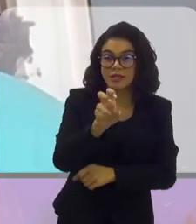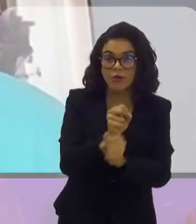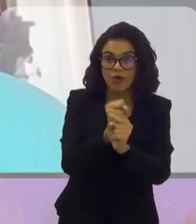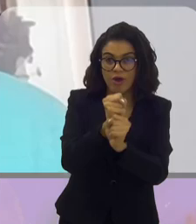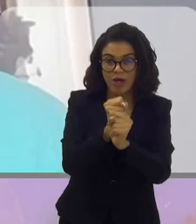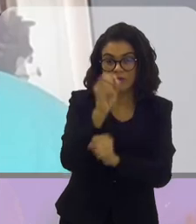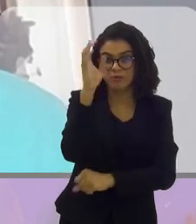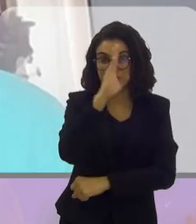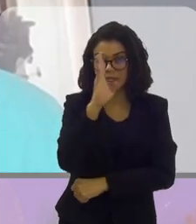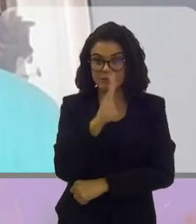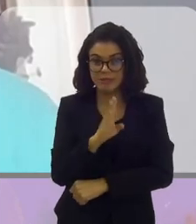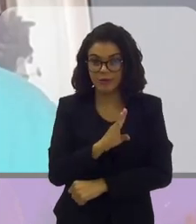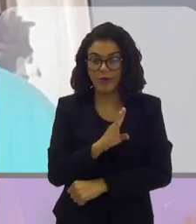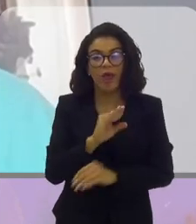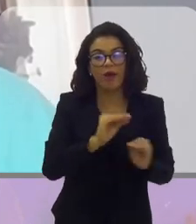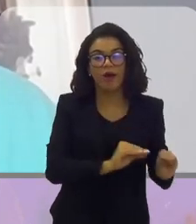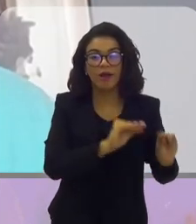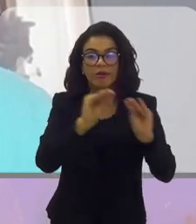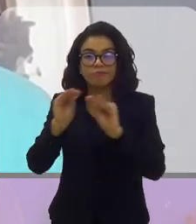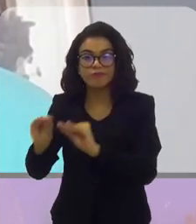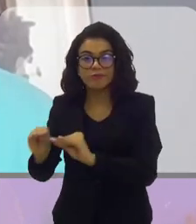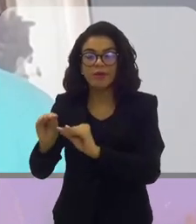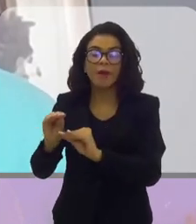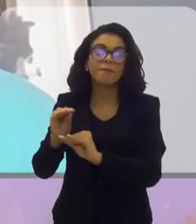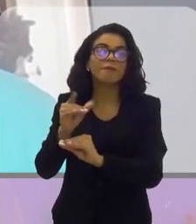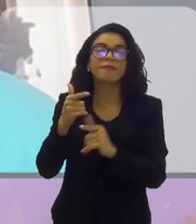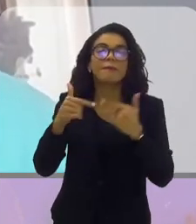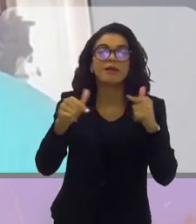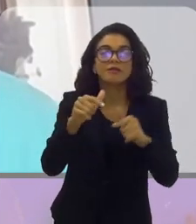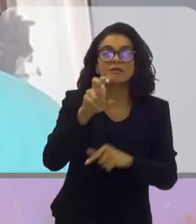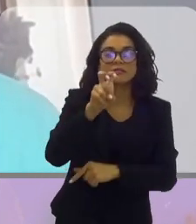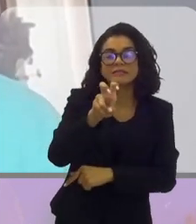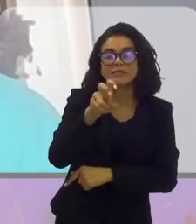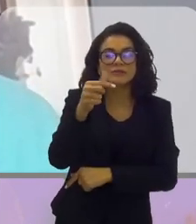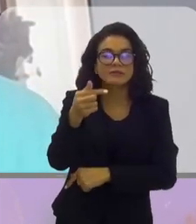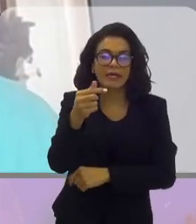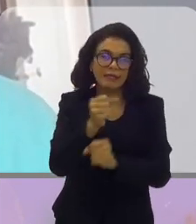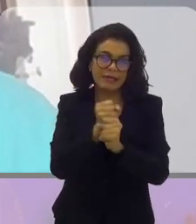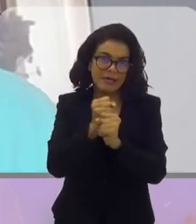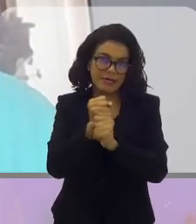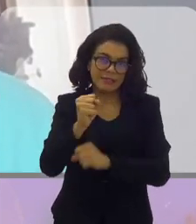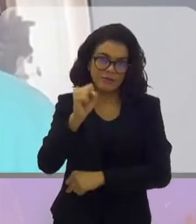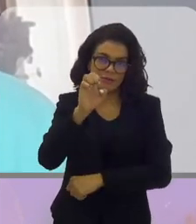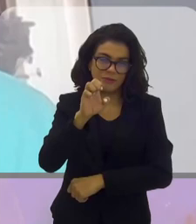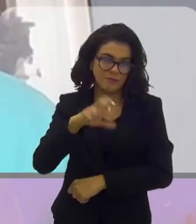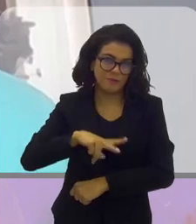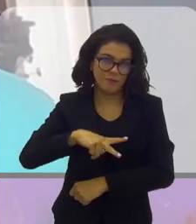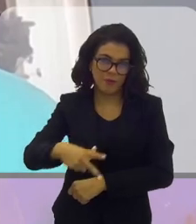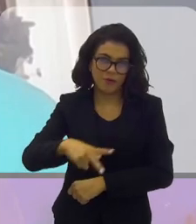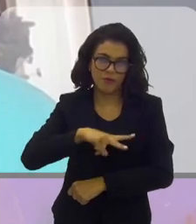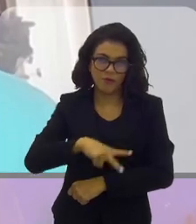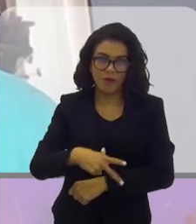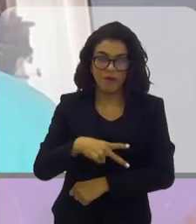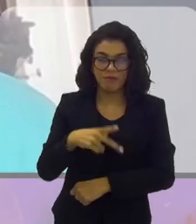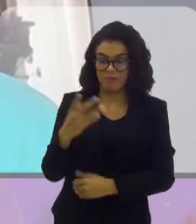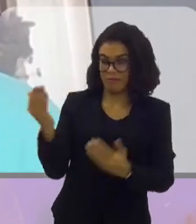anos aí e já estou há 6, 7 anos aqui trabalhando na mesma área. Há uma